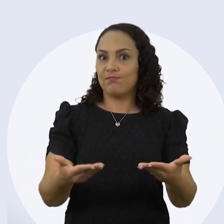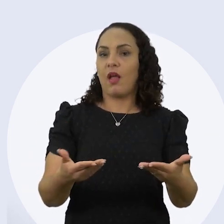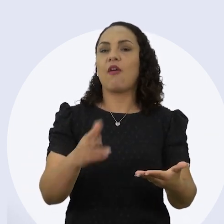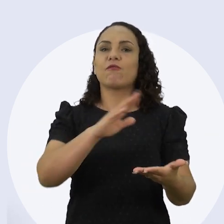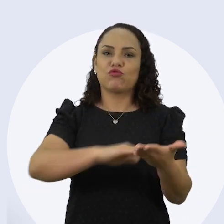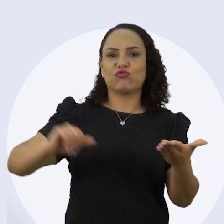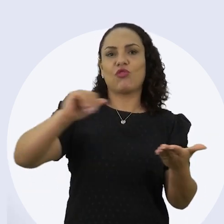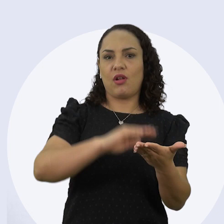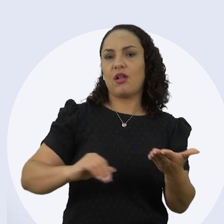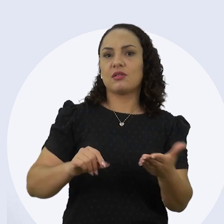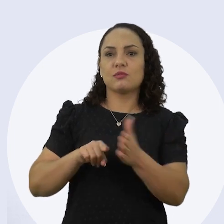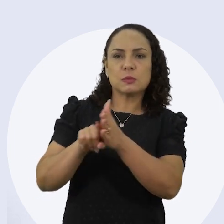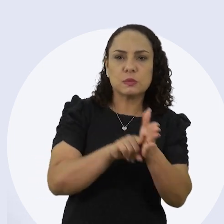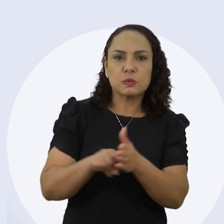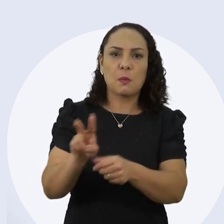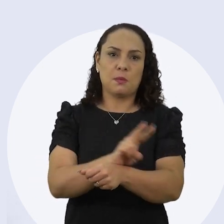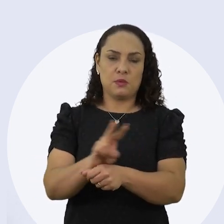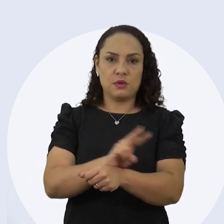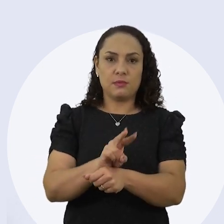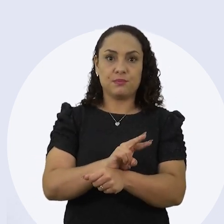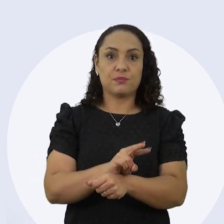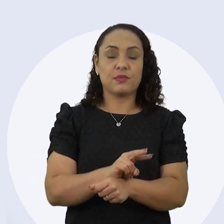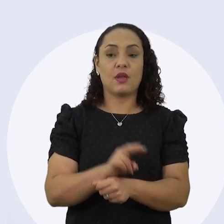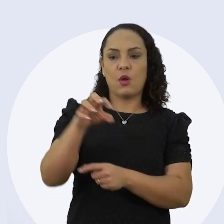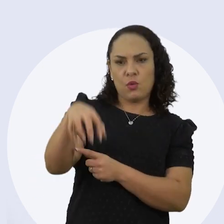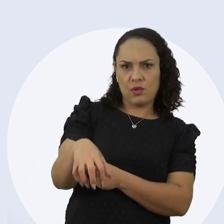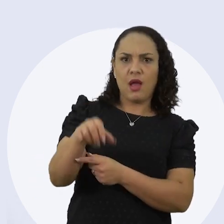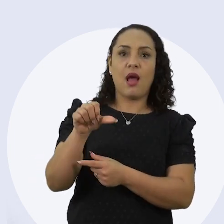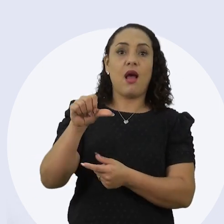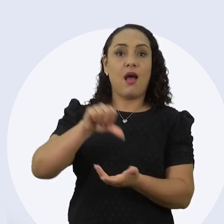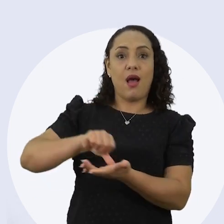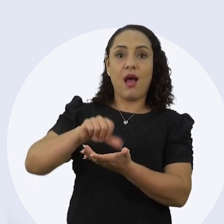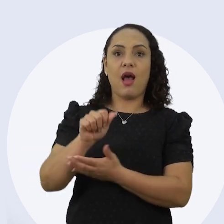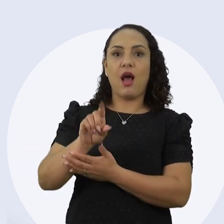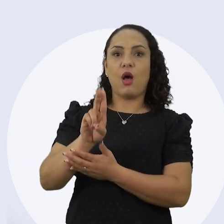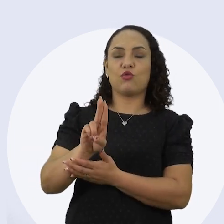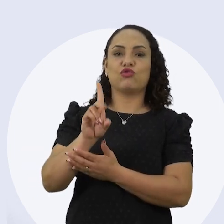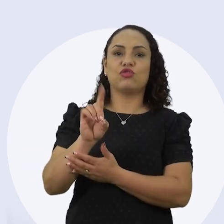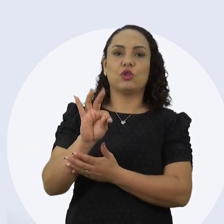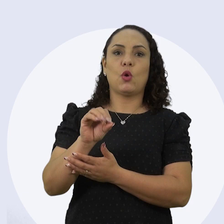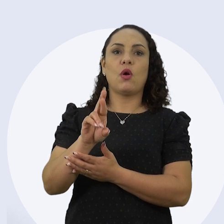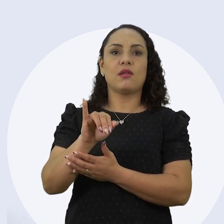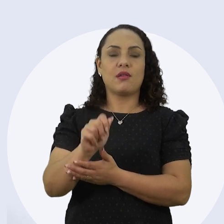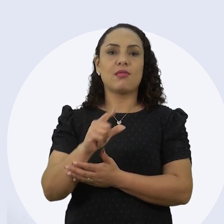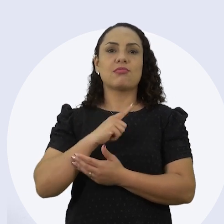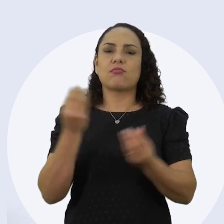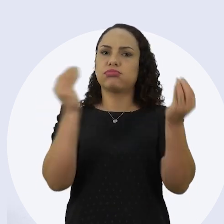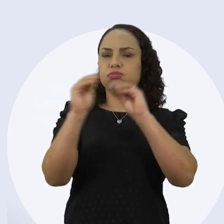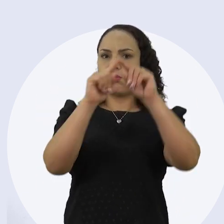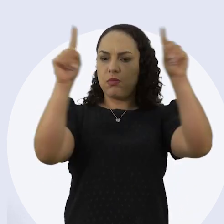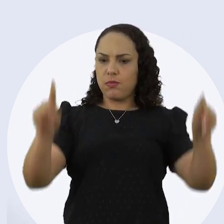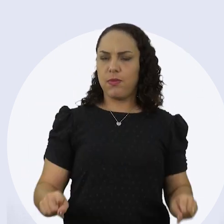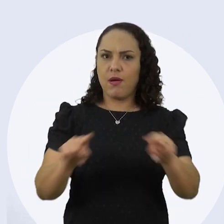será retirada do monitoramento. A unidade de auditoria está construindo um painel de acompanhamento das